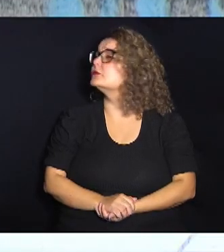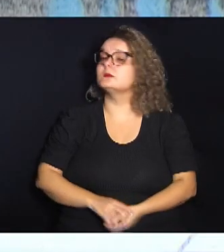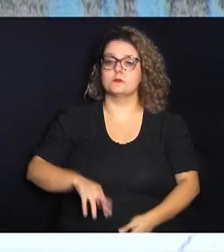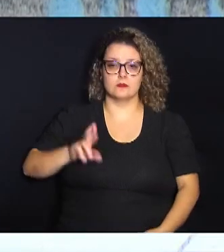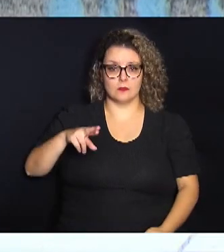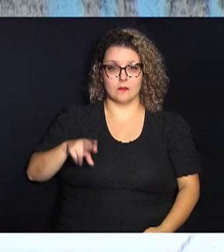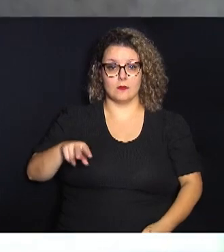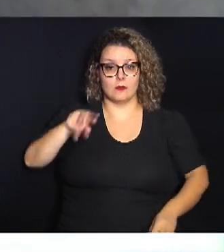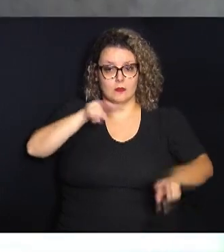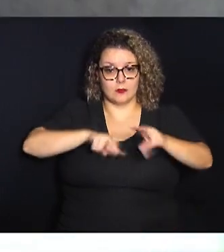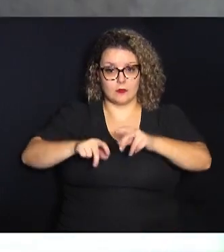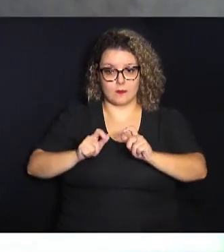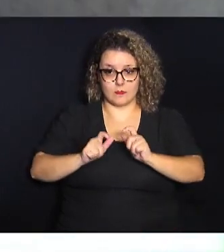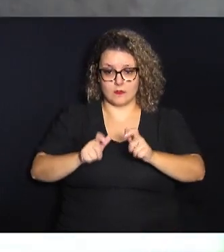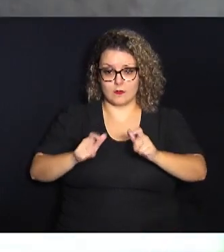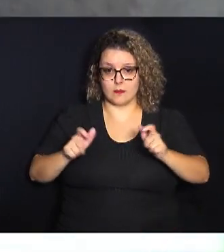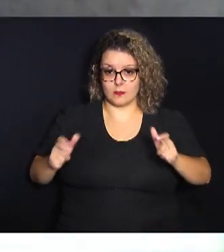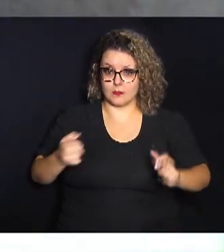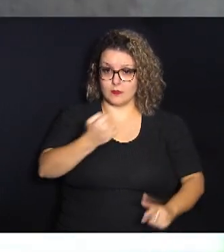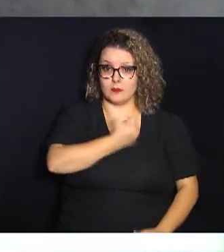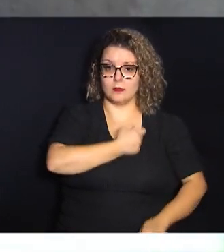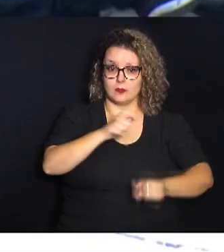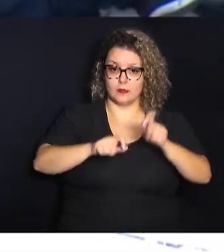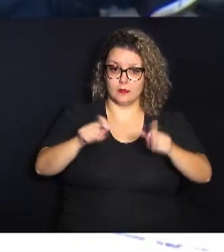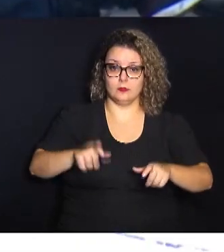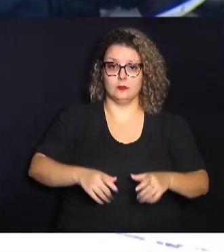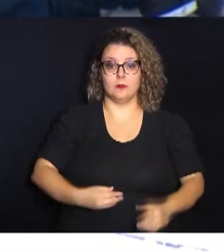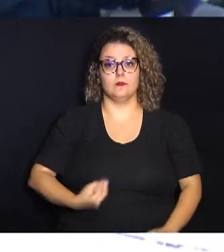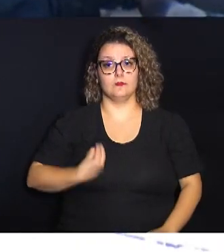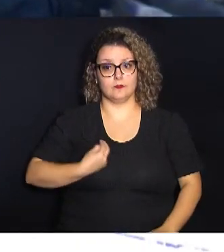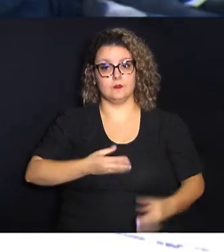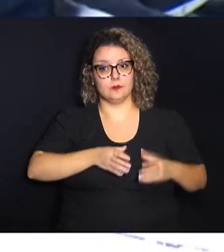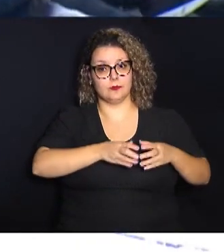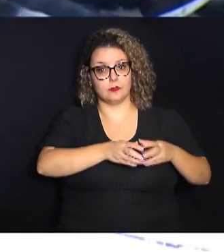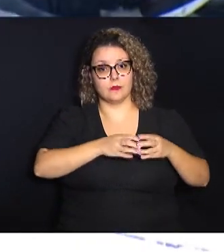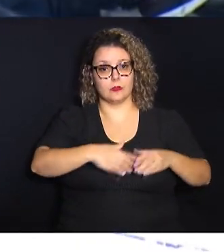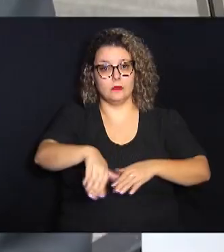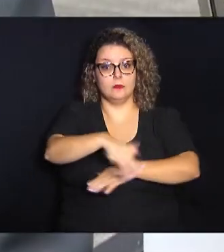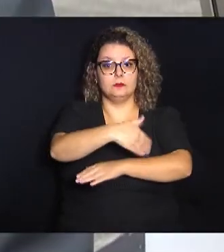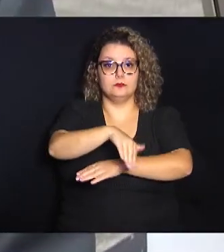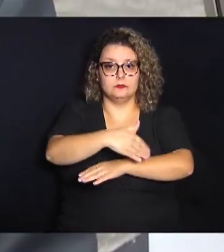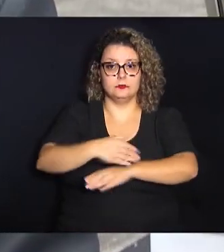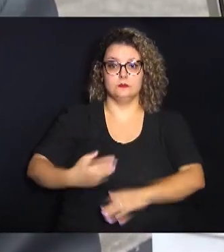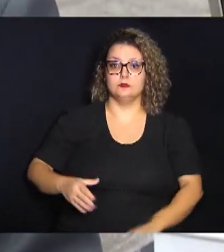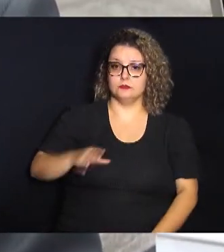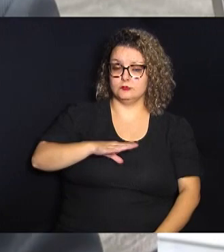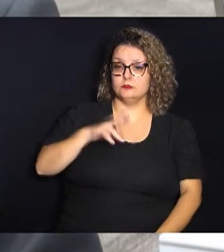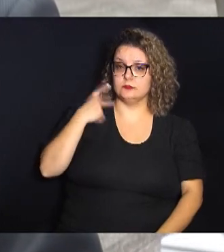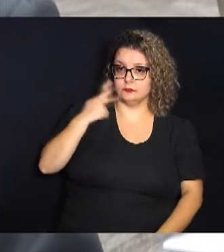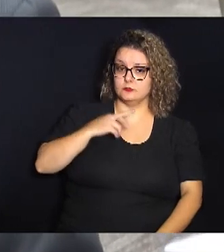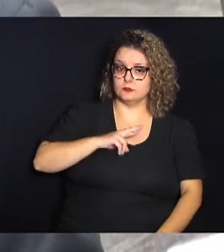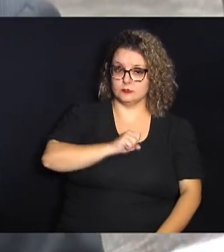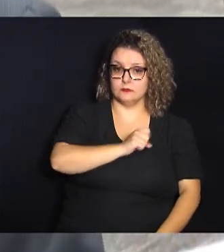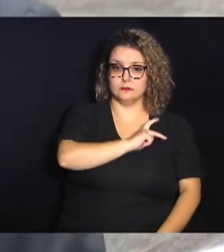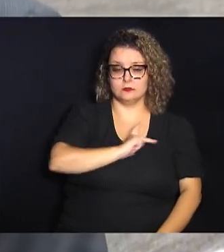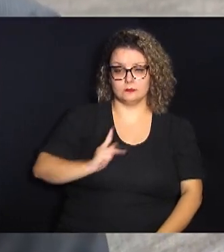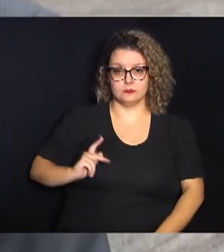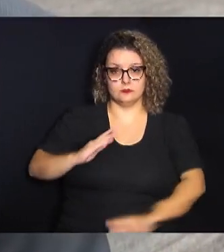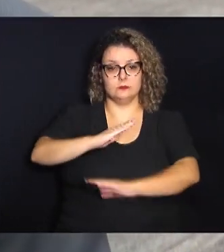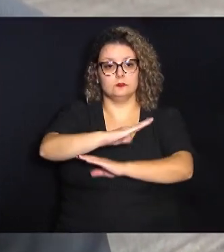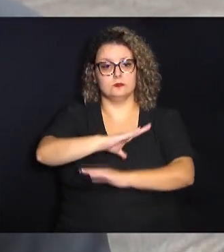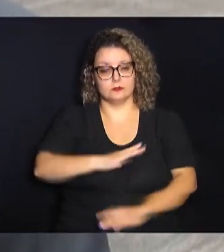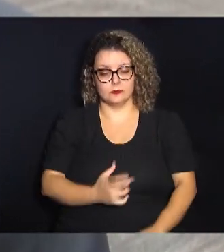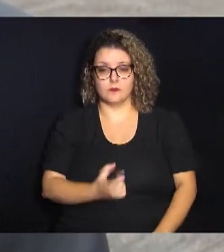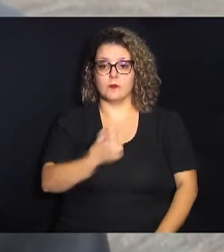visível crescimento do número de pessoas vivendo nas ruas da cidade o vereador Luiz Rossini presidente da Câmara